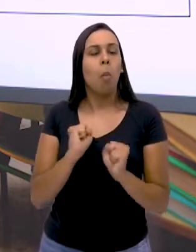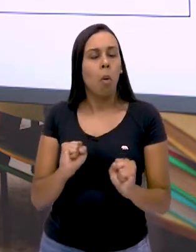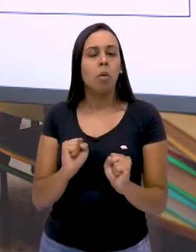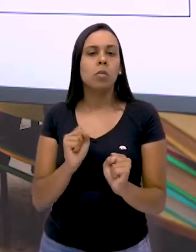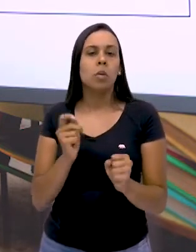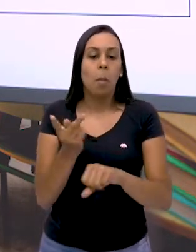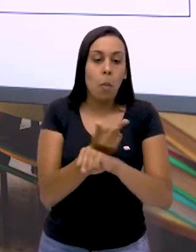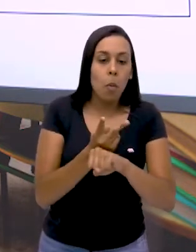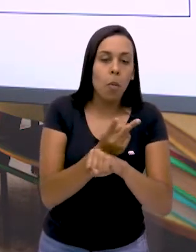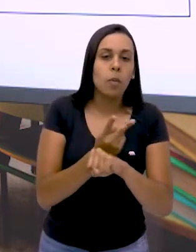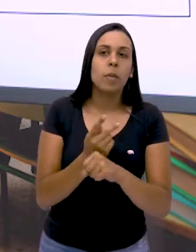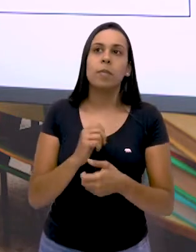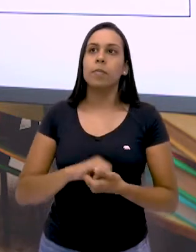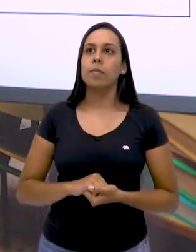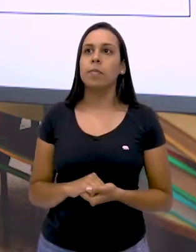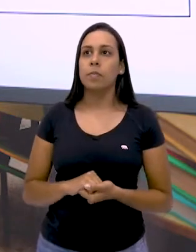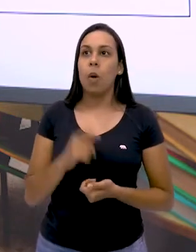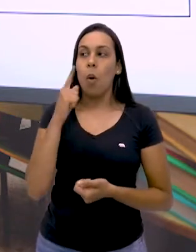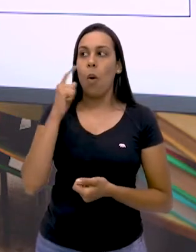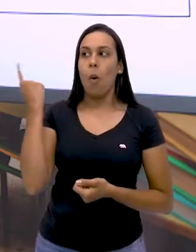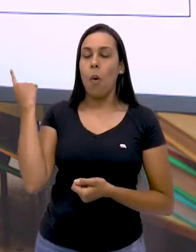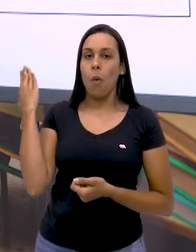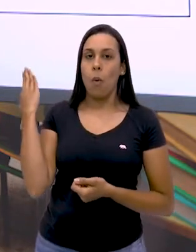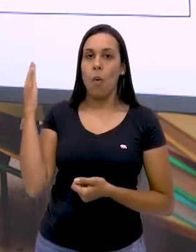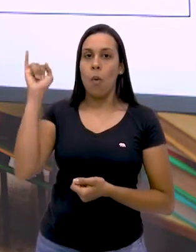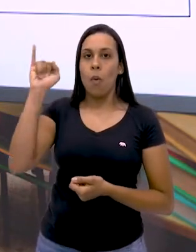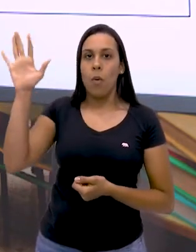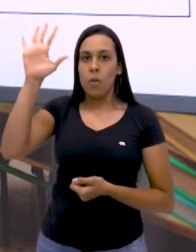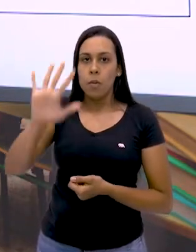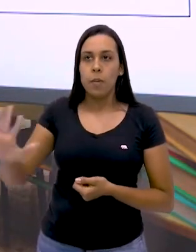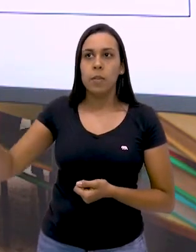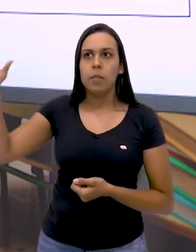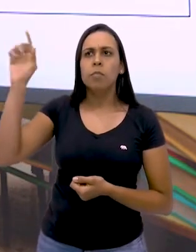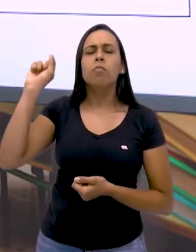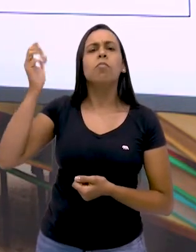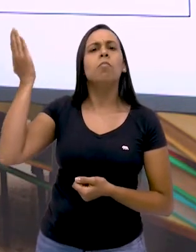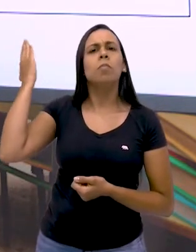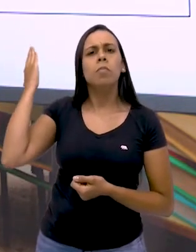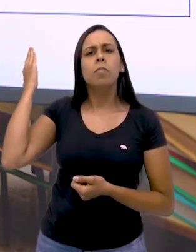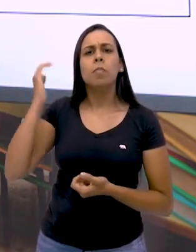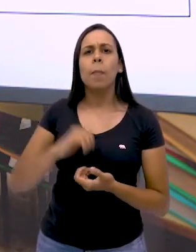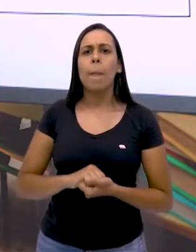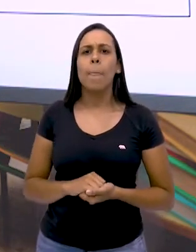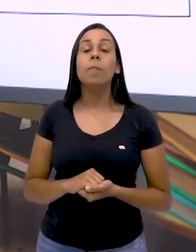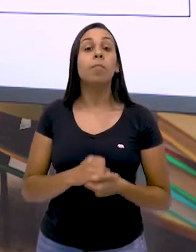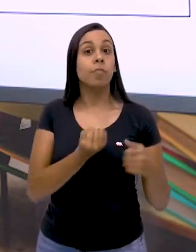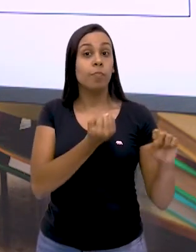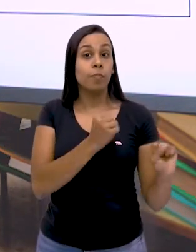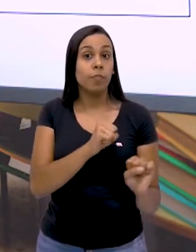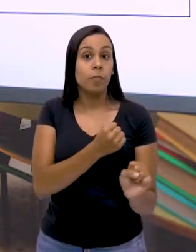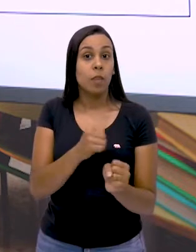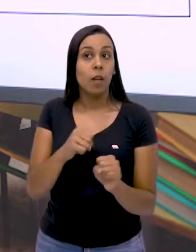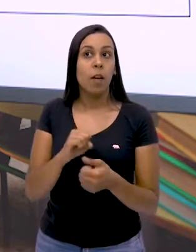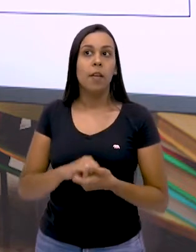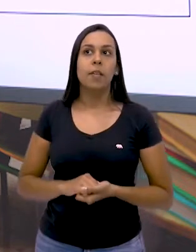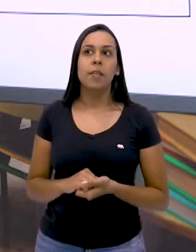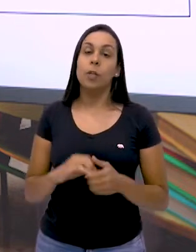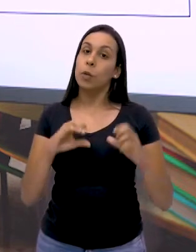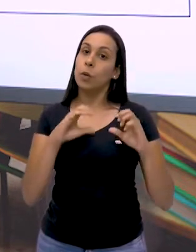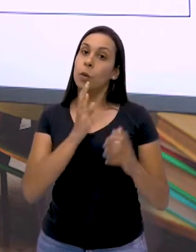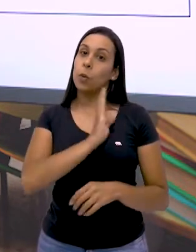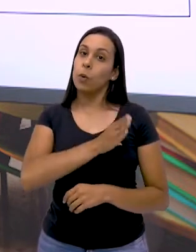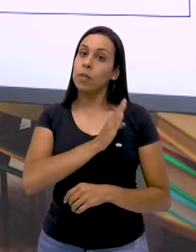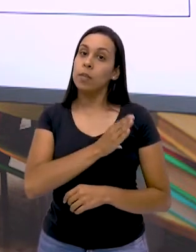Agora, observa aqui comigo as imagens, ó. Temos aqui, que imagem é essa, pessoal? Uma vassoura, esse aqui, um